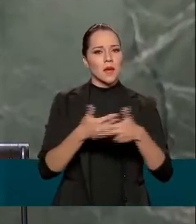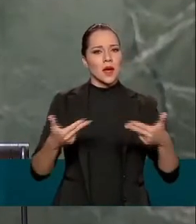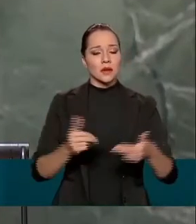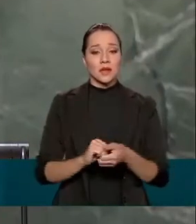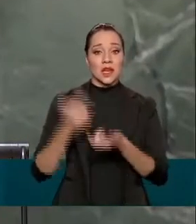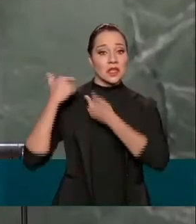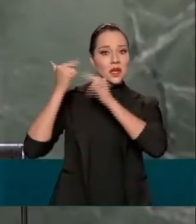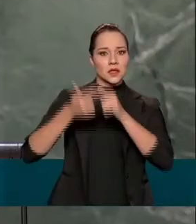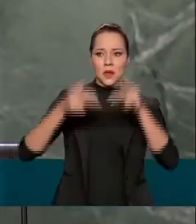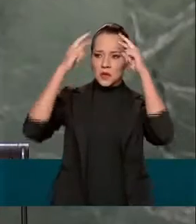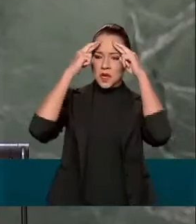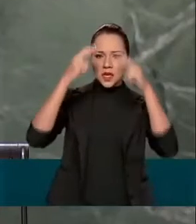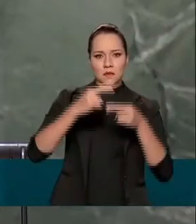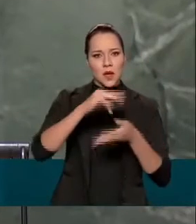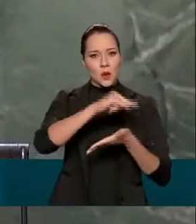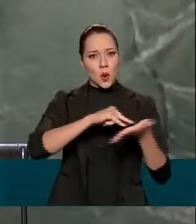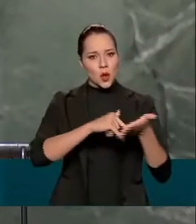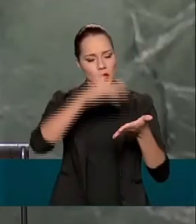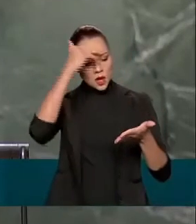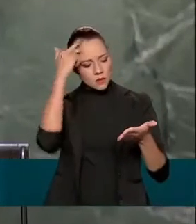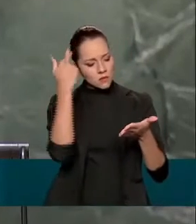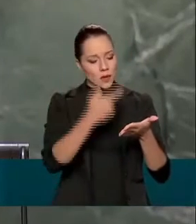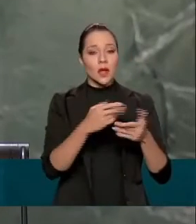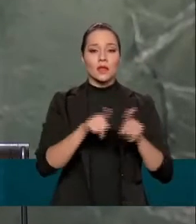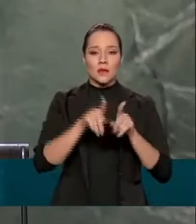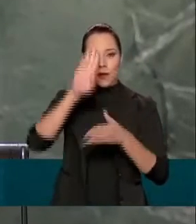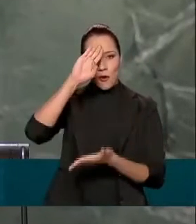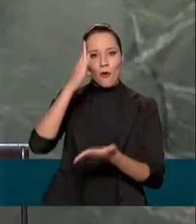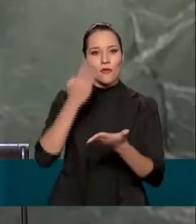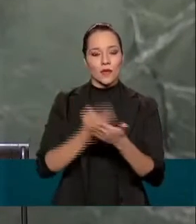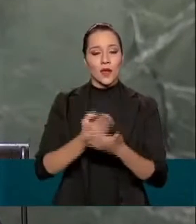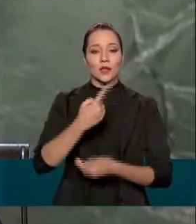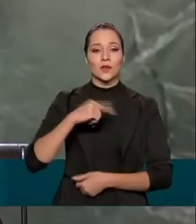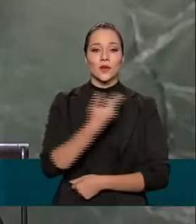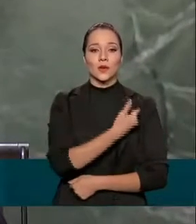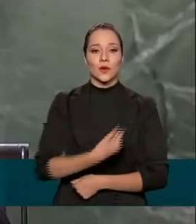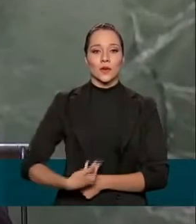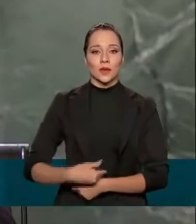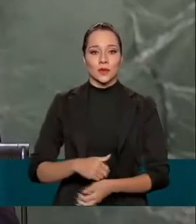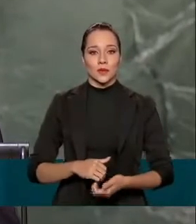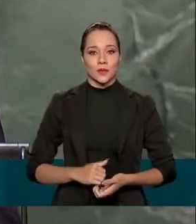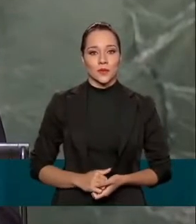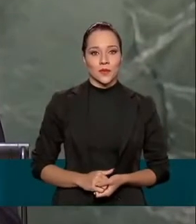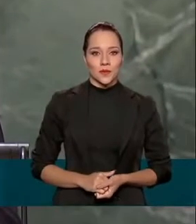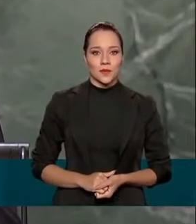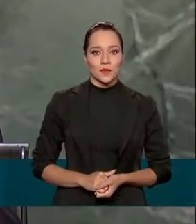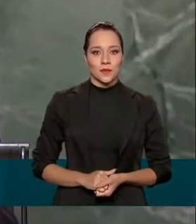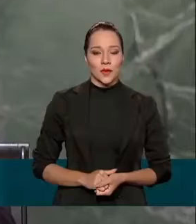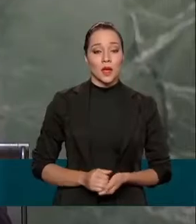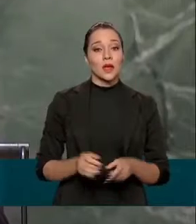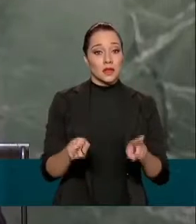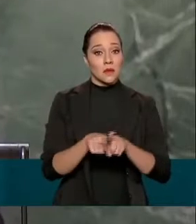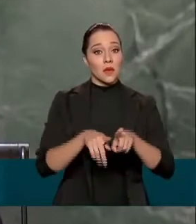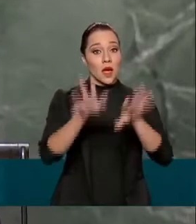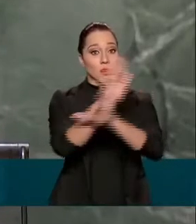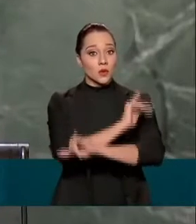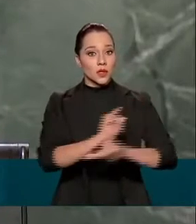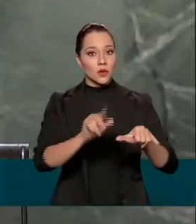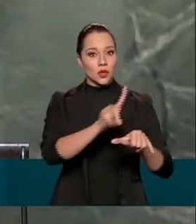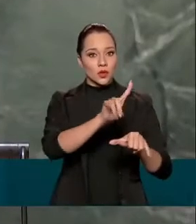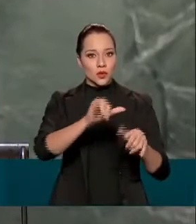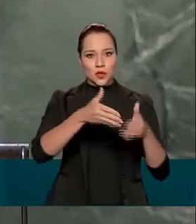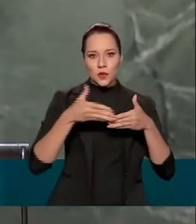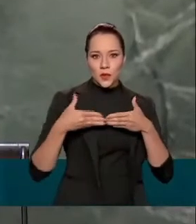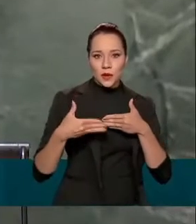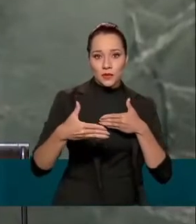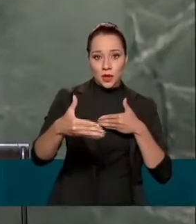tradição de respeito a contratos e confiança no nosso governo. Também anuncio que, nos próximos dias,